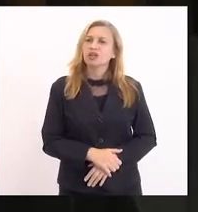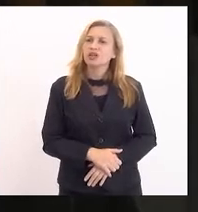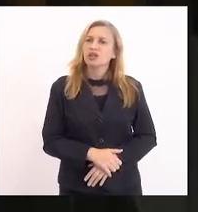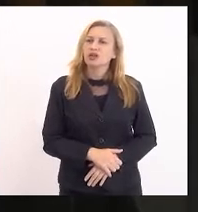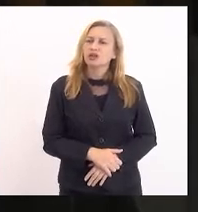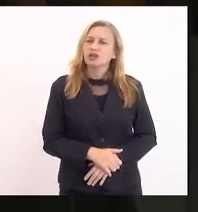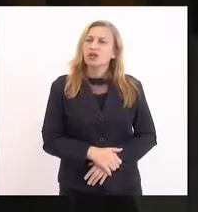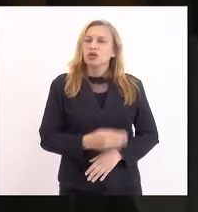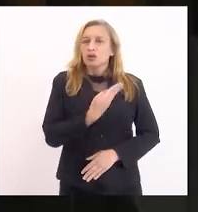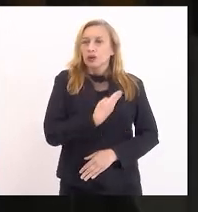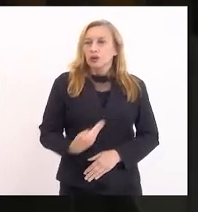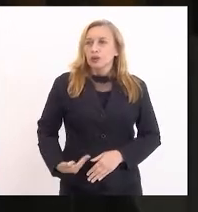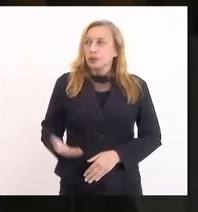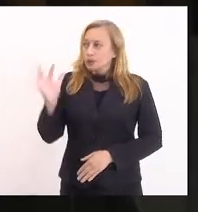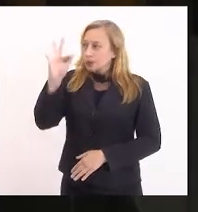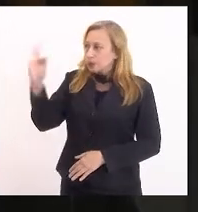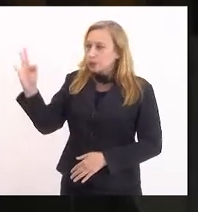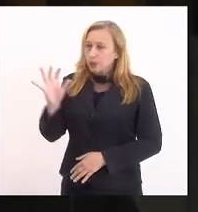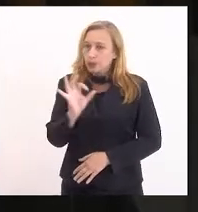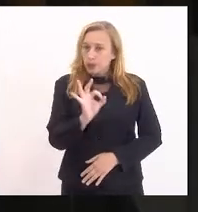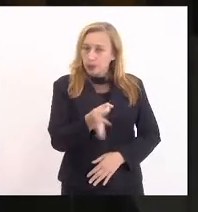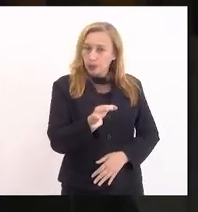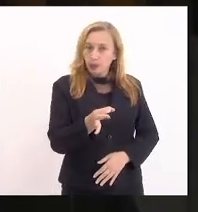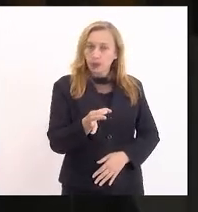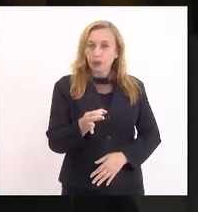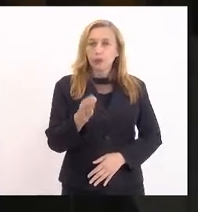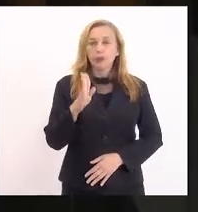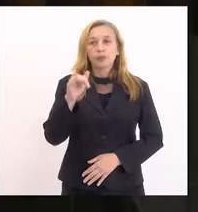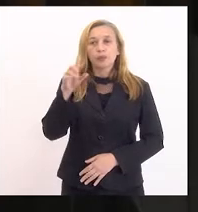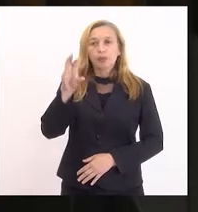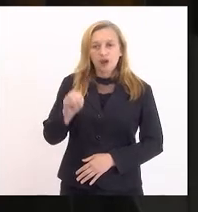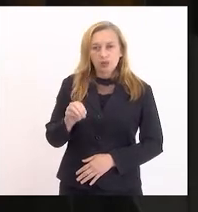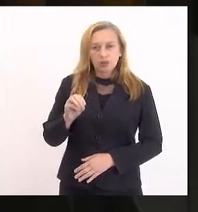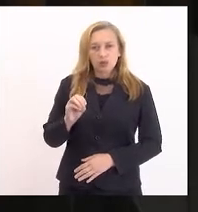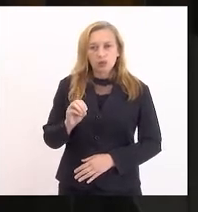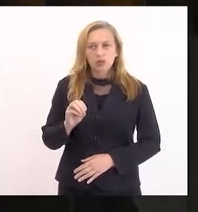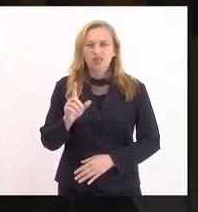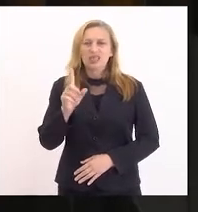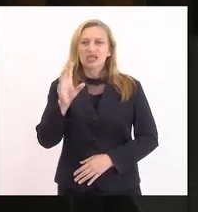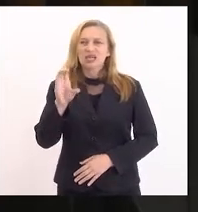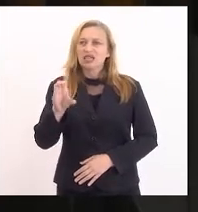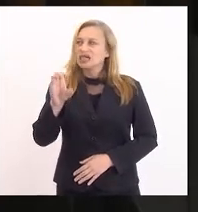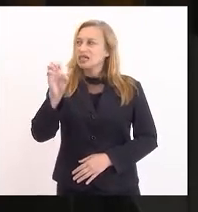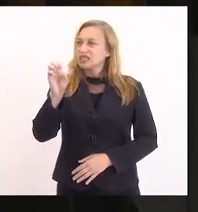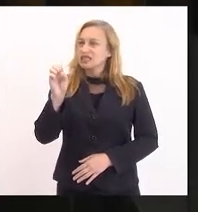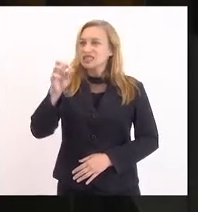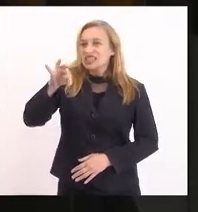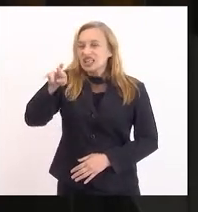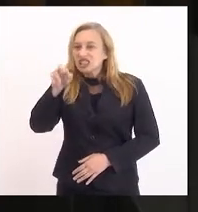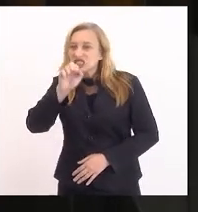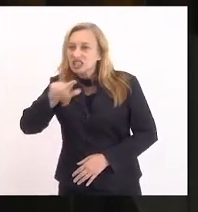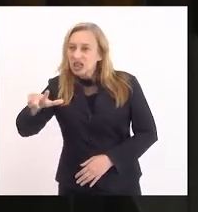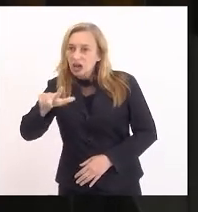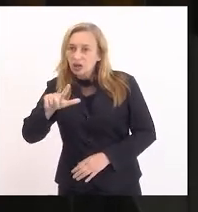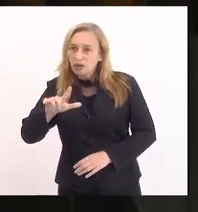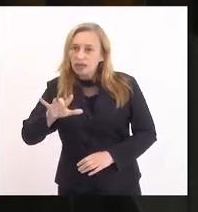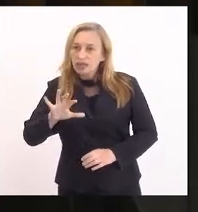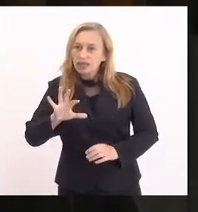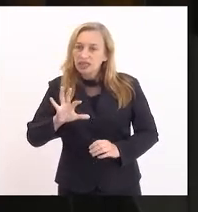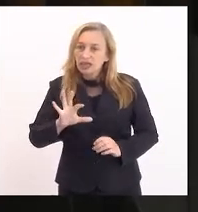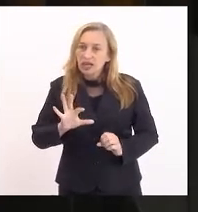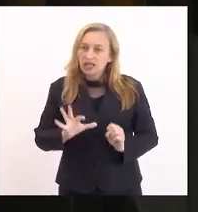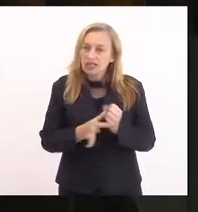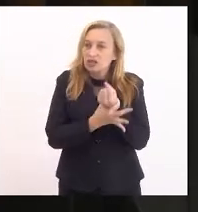o governo federal, especificamente o Banco Central, para tentar segurar a inflação,